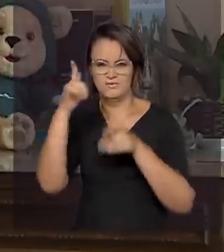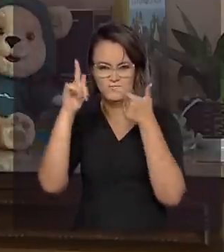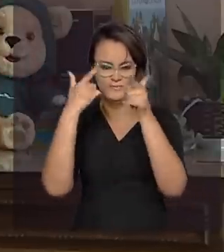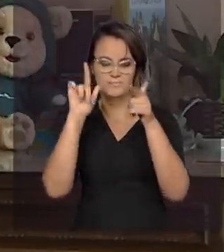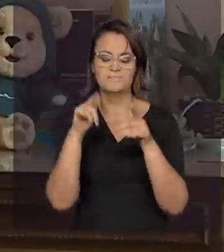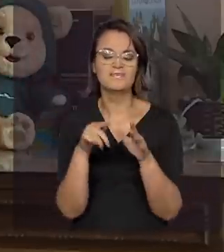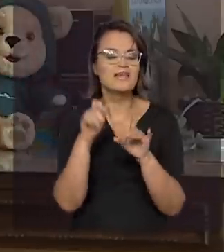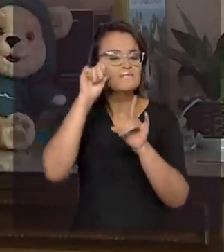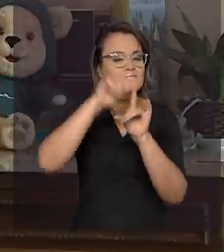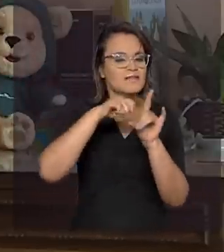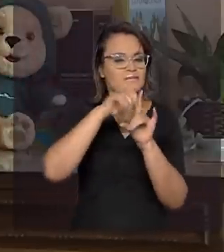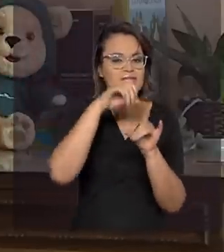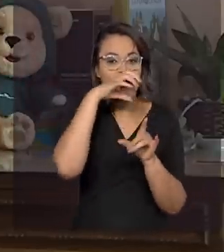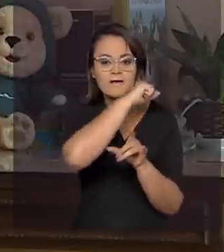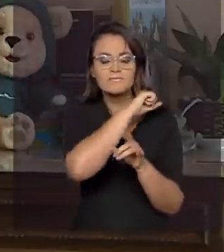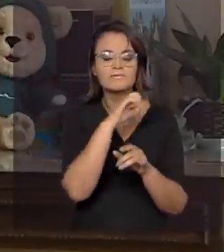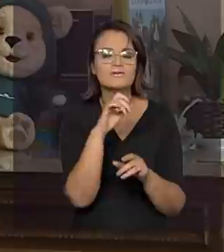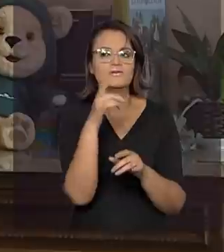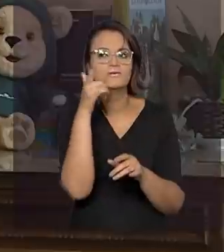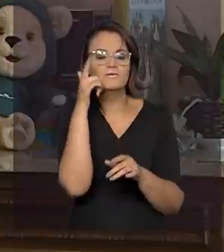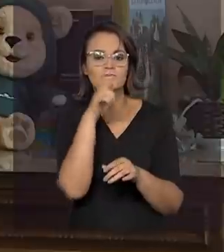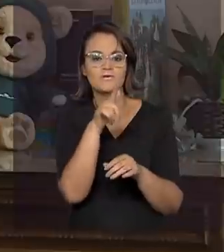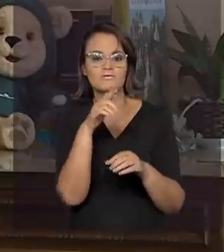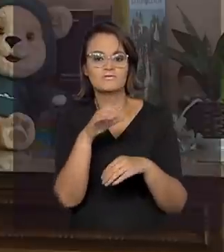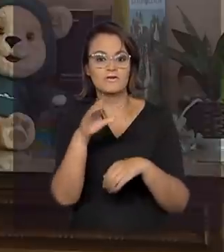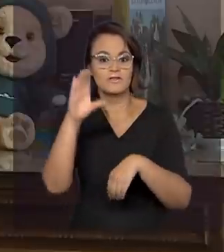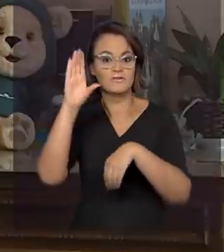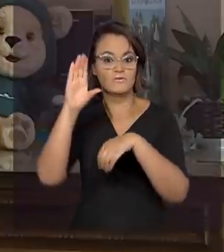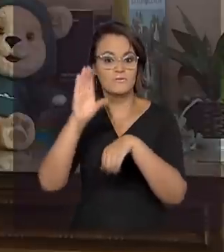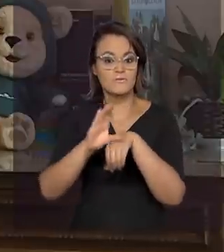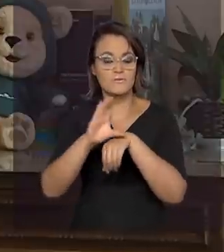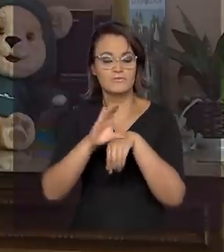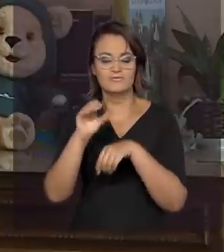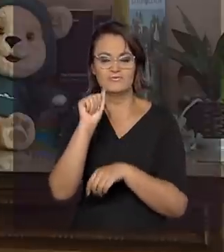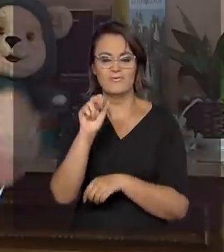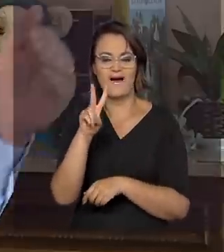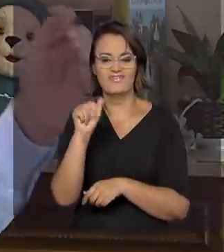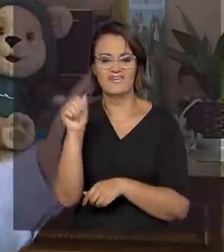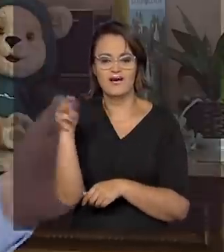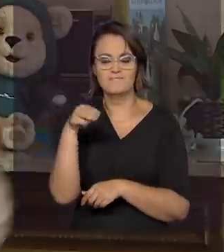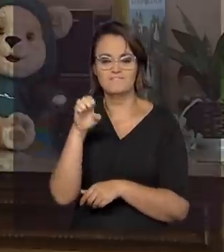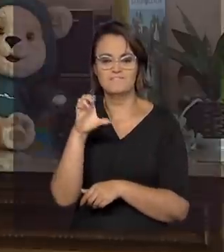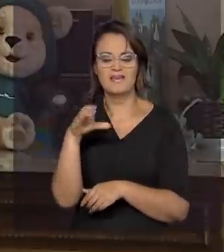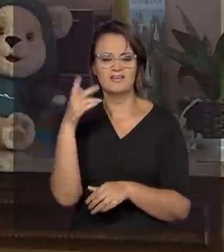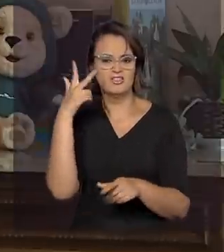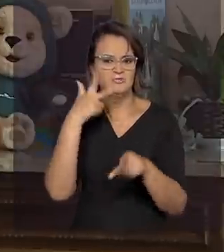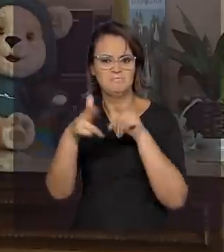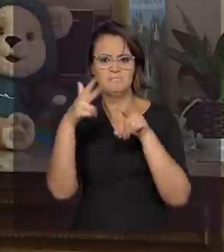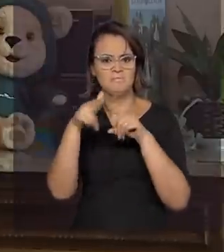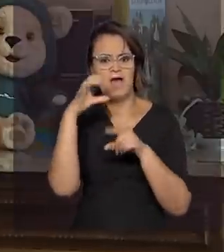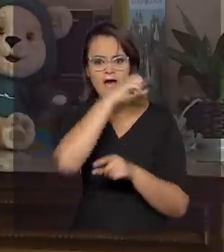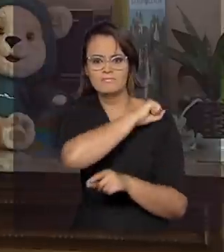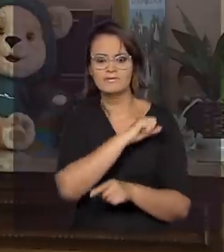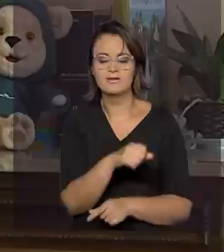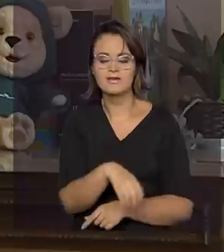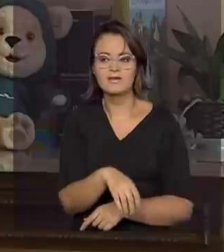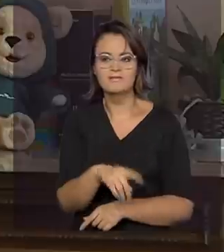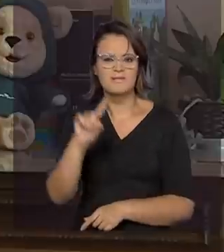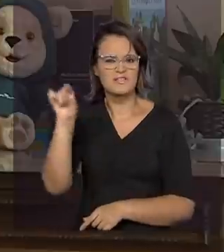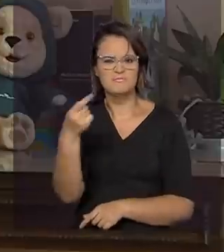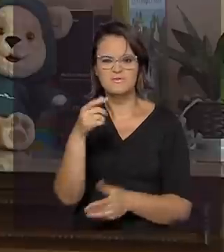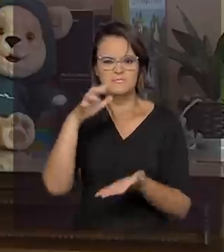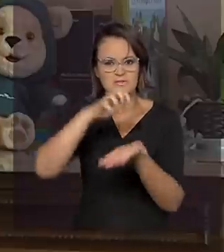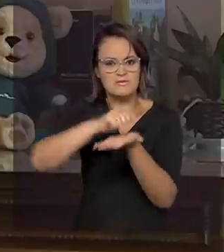poucos meses, nós superamos todos os cursos do Avamec. Em poucos meses, mais de 260 mil inscritos